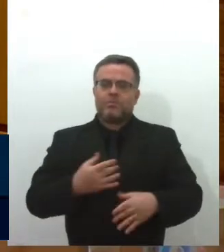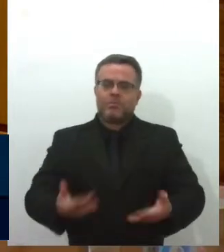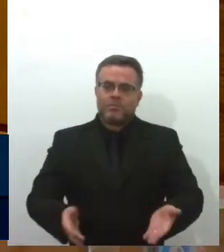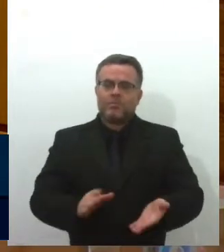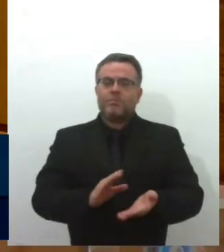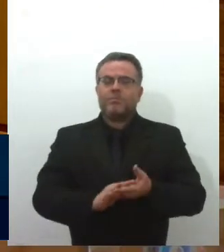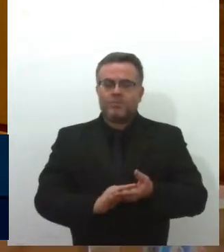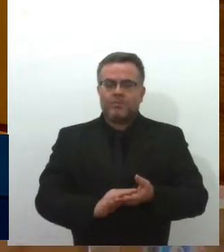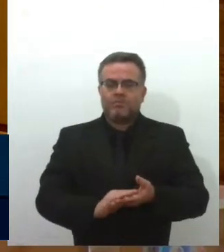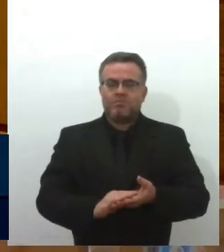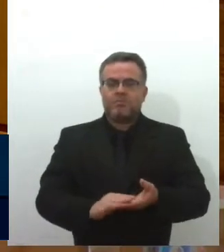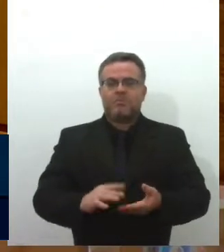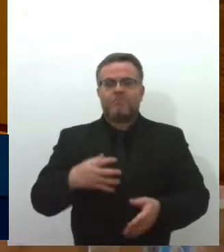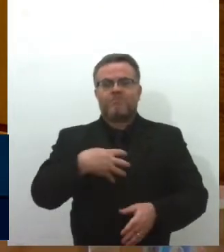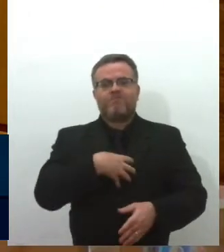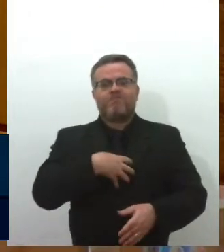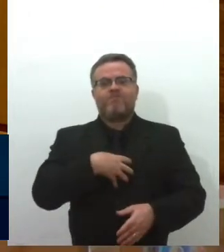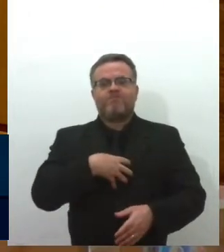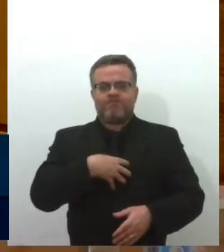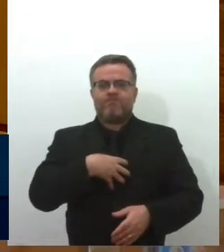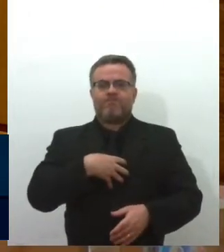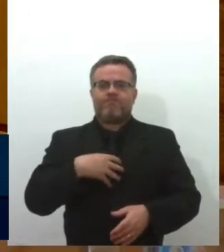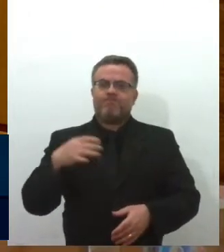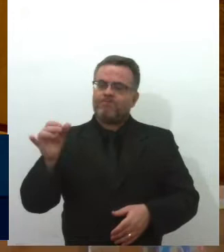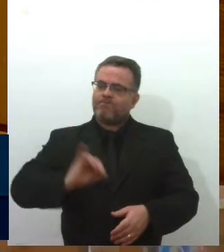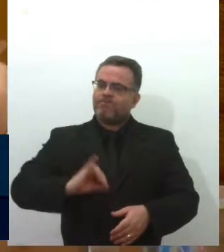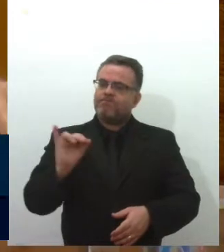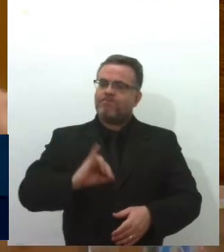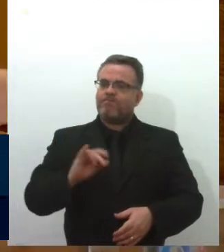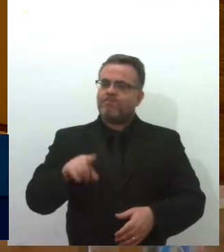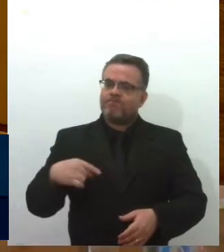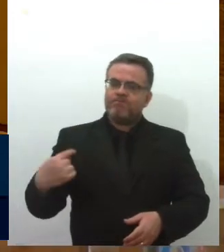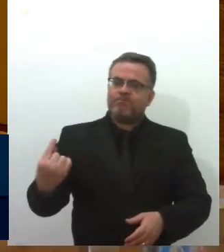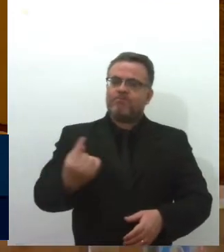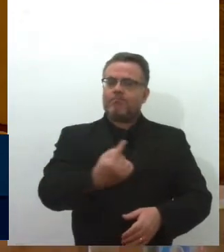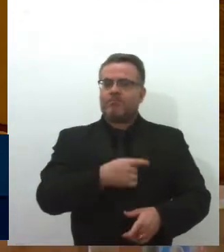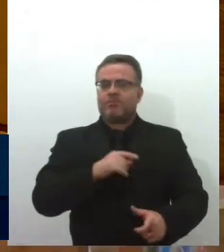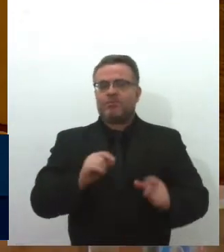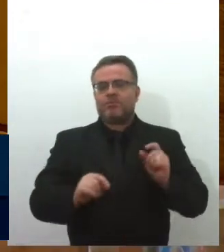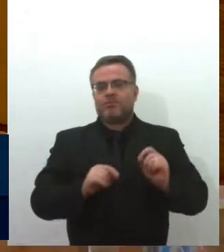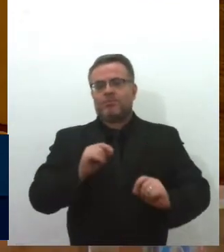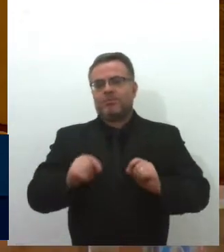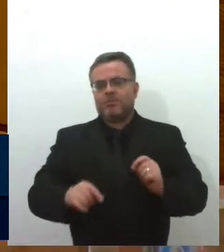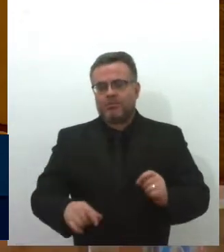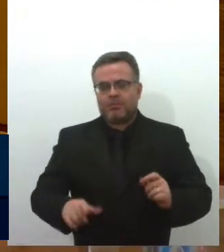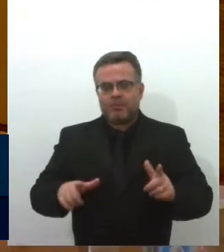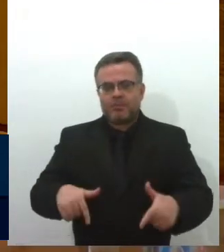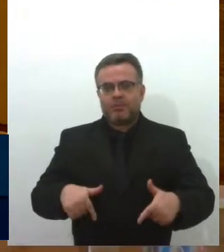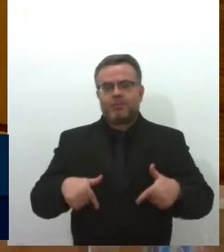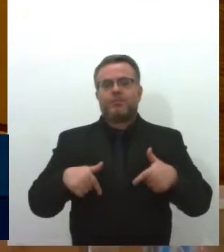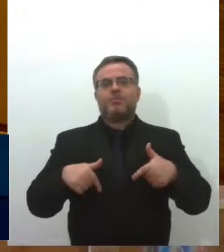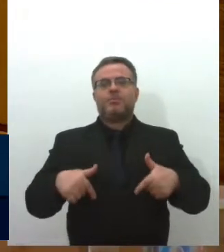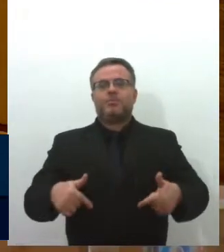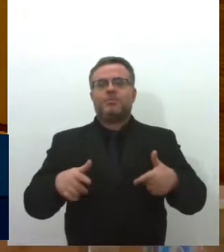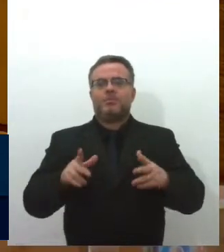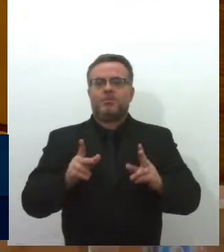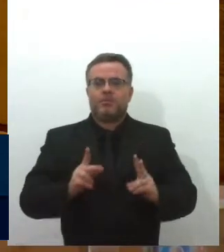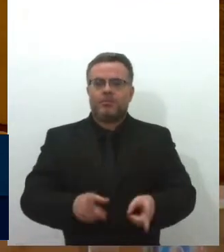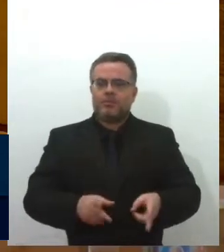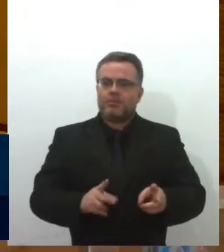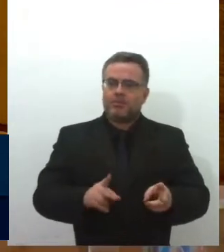muito grande e para nós que levantamos essa bandeira, que